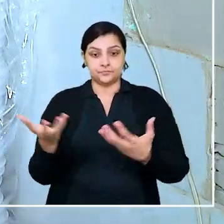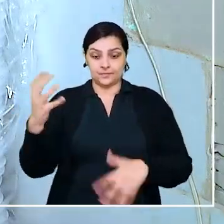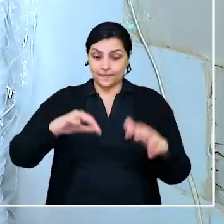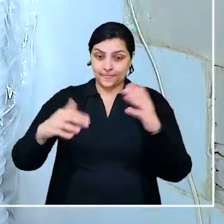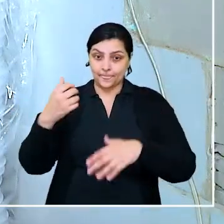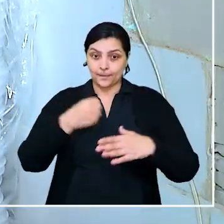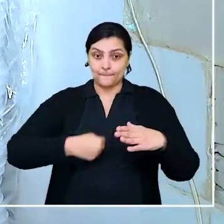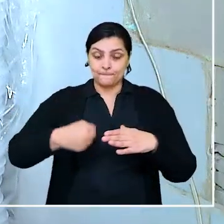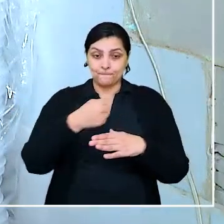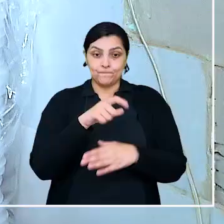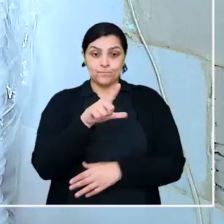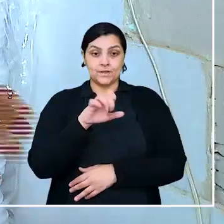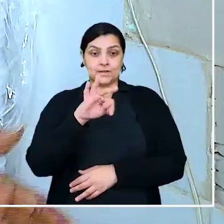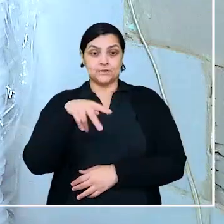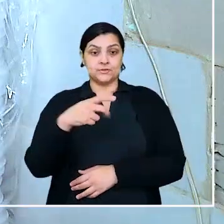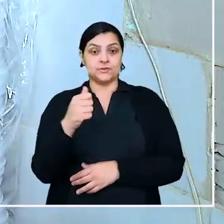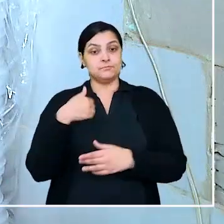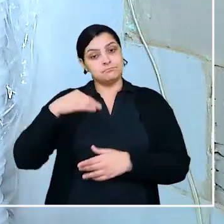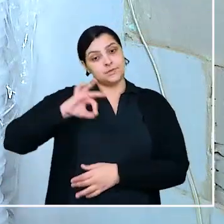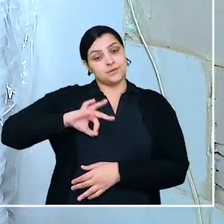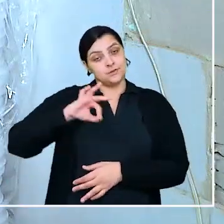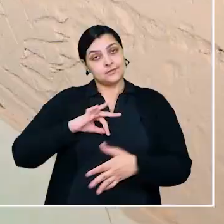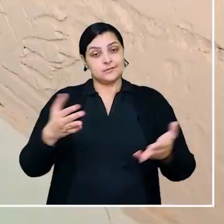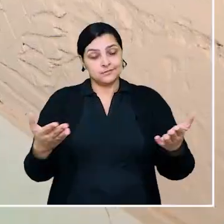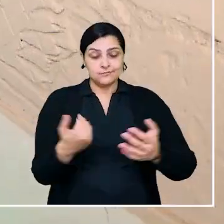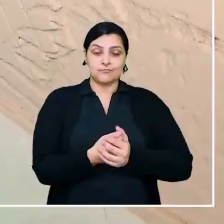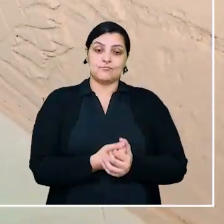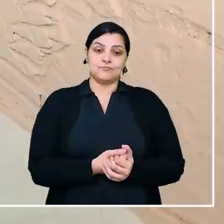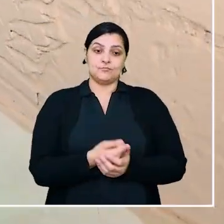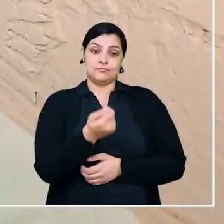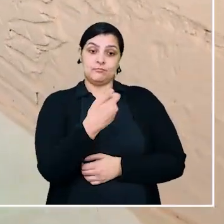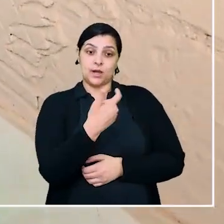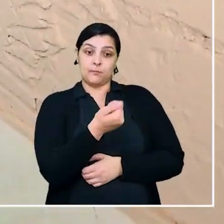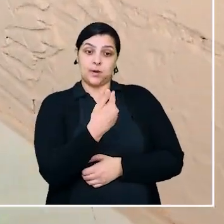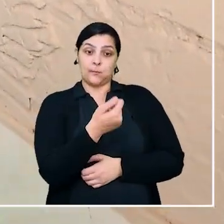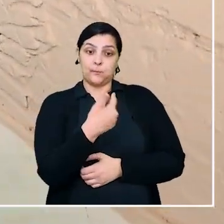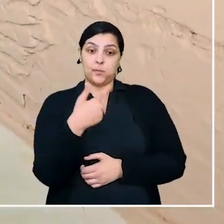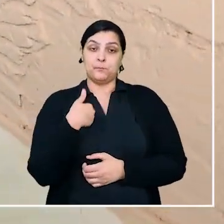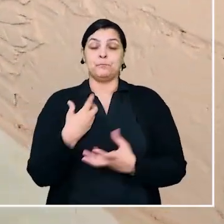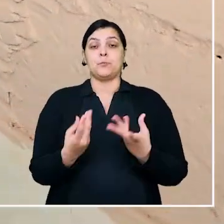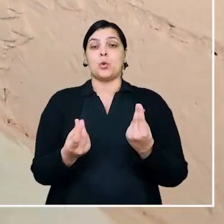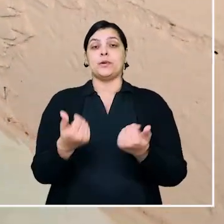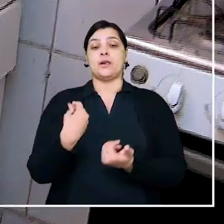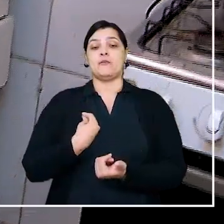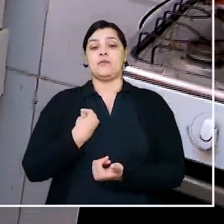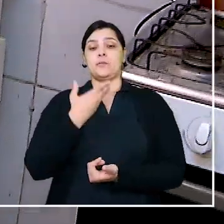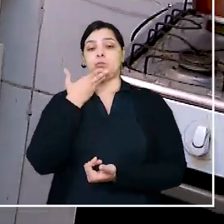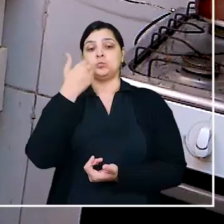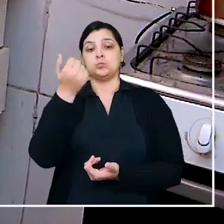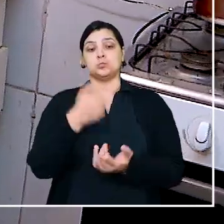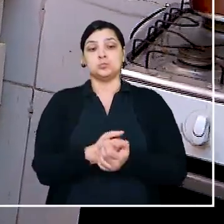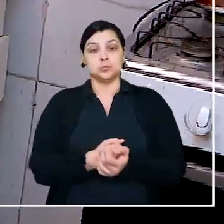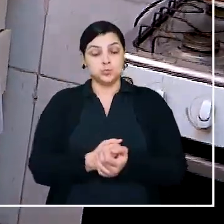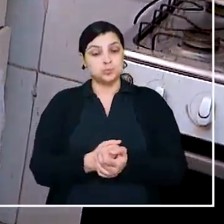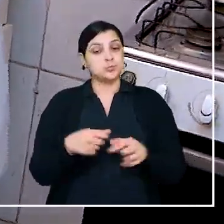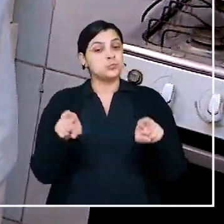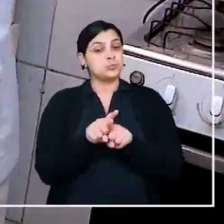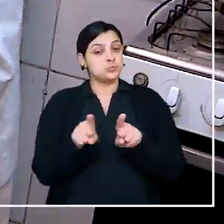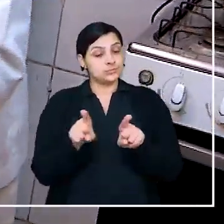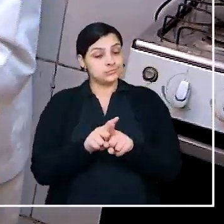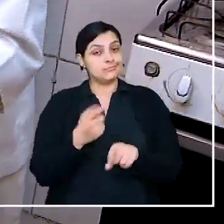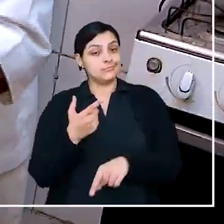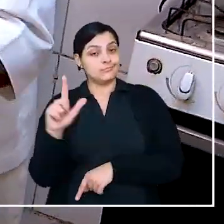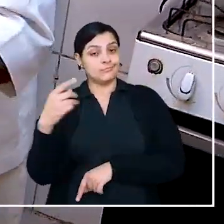a montagem das mamícias da da Letinha é a minha renda. Com o valor que ela me paga, hoje eu tenho qualidade de vida. Outra realidade que o